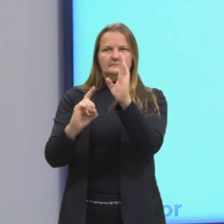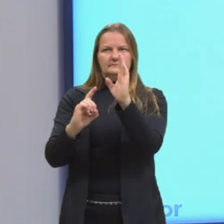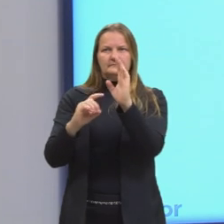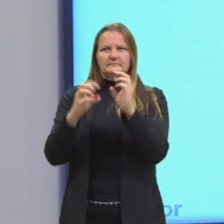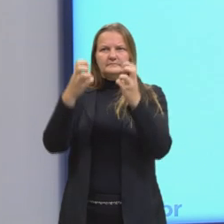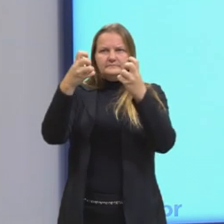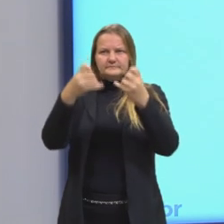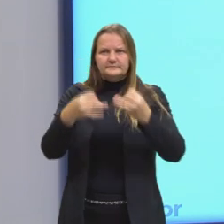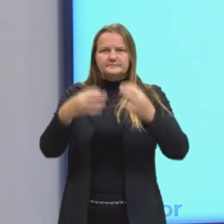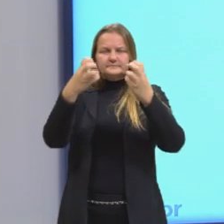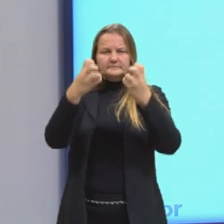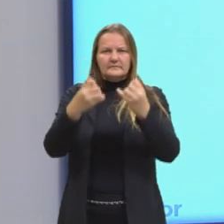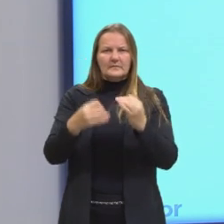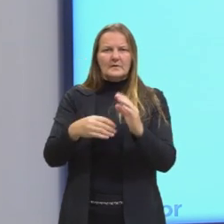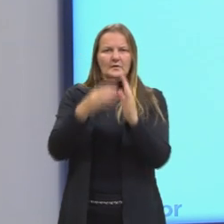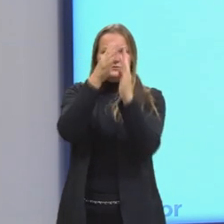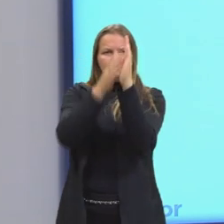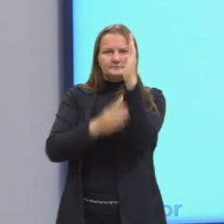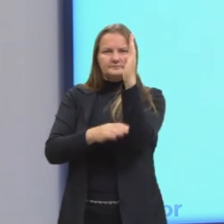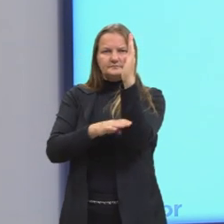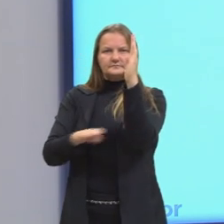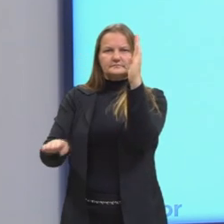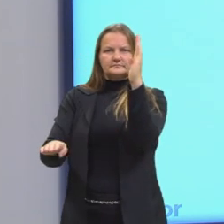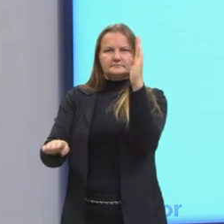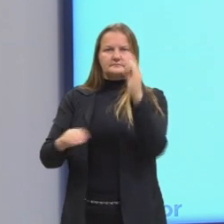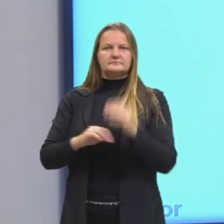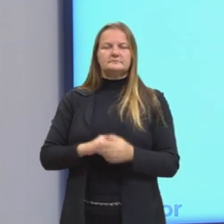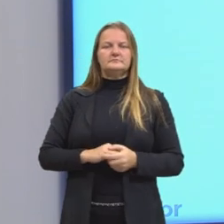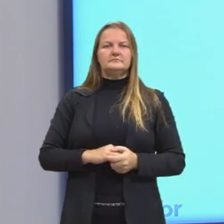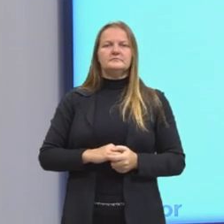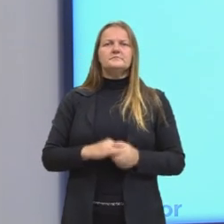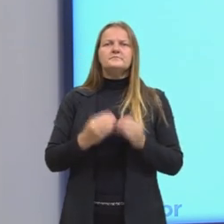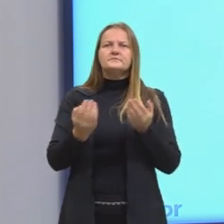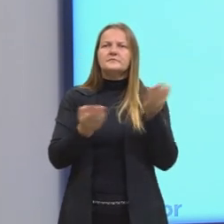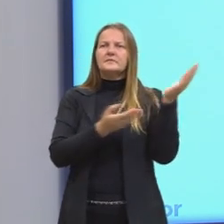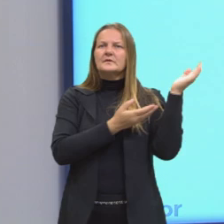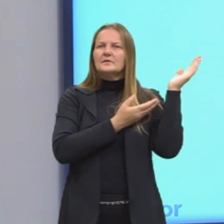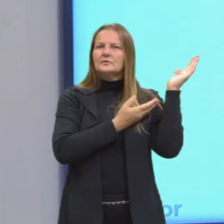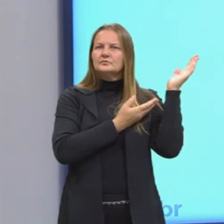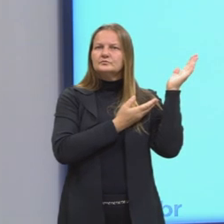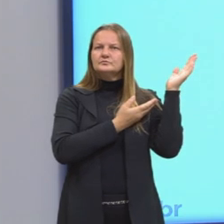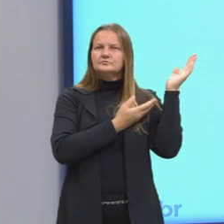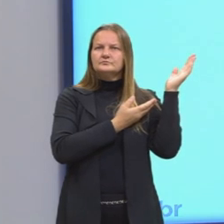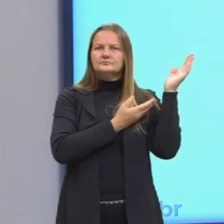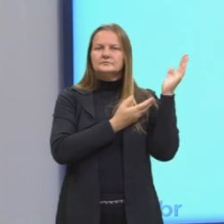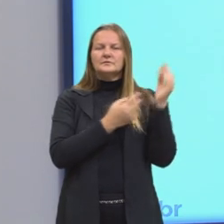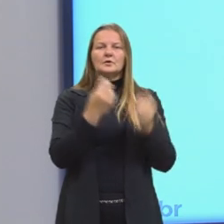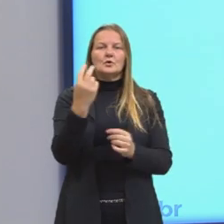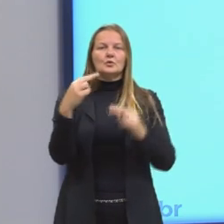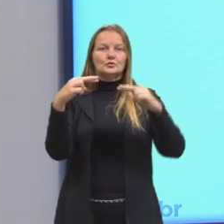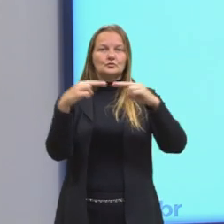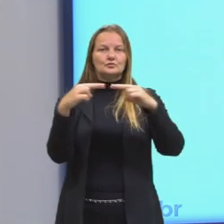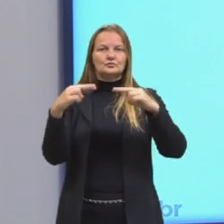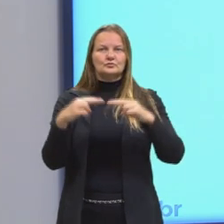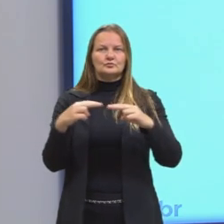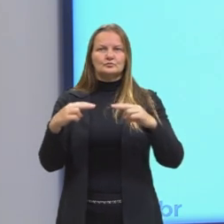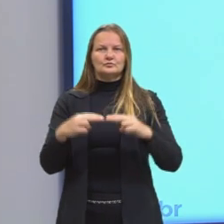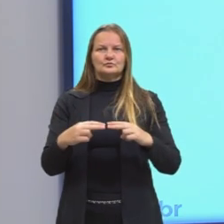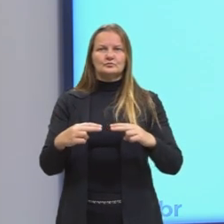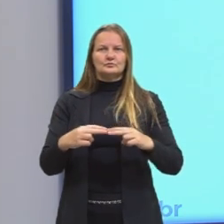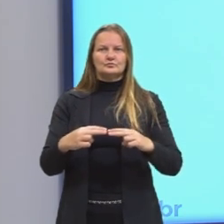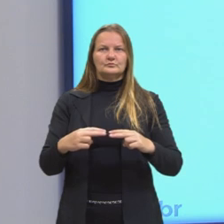das suas coordenadas cartesianas. Aqui, então, nós marcamos os pares ordenados, que